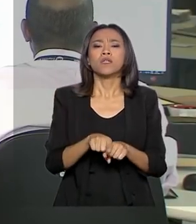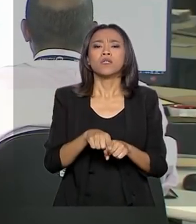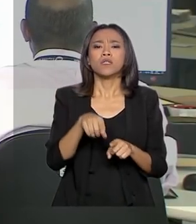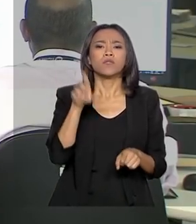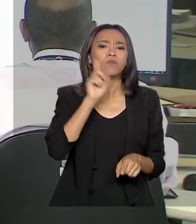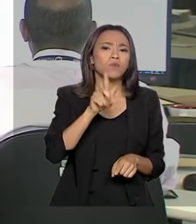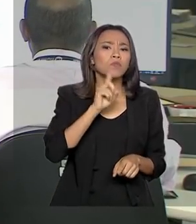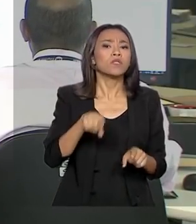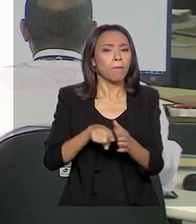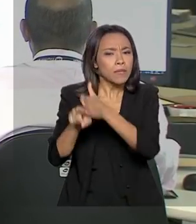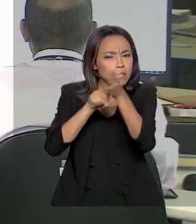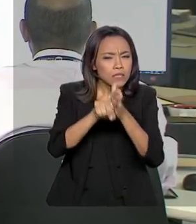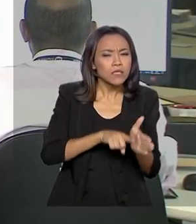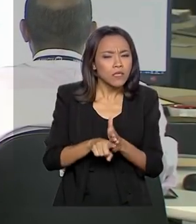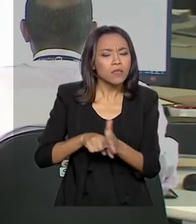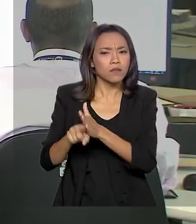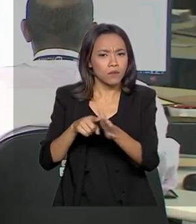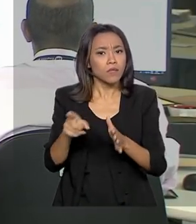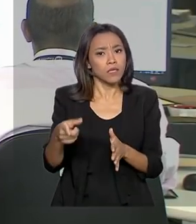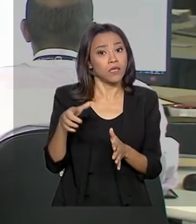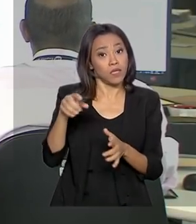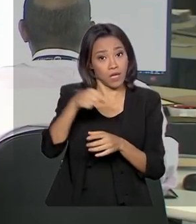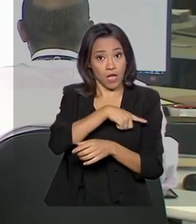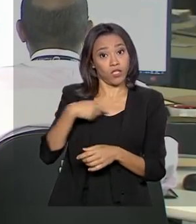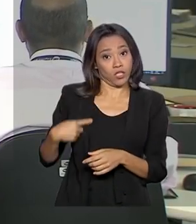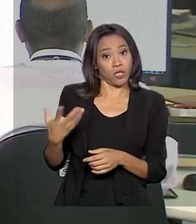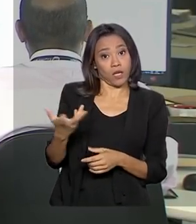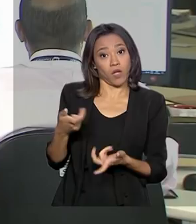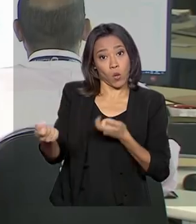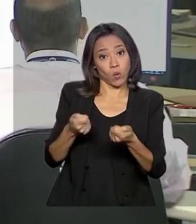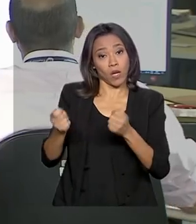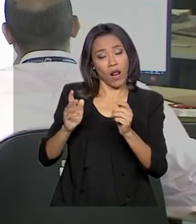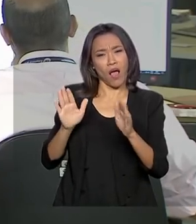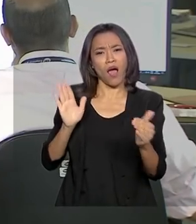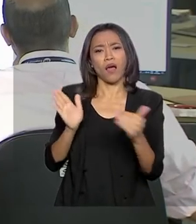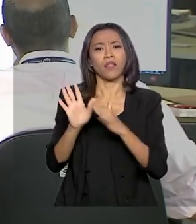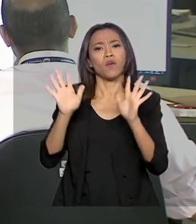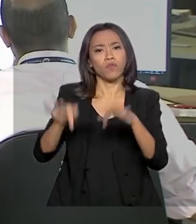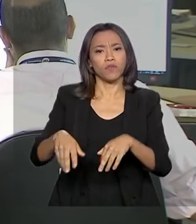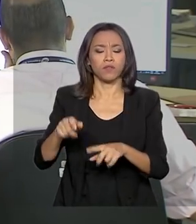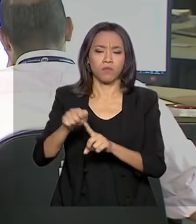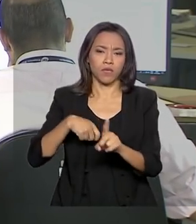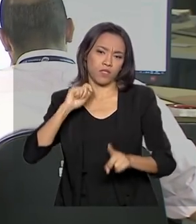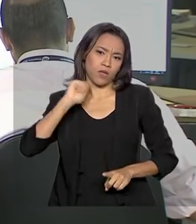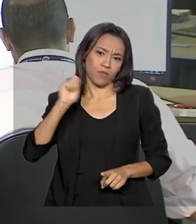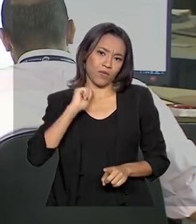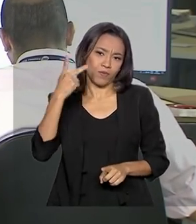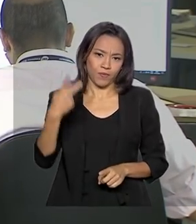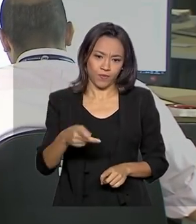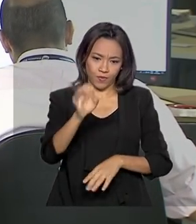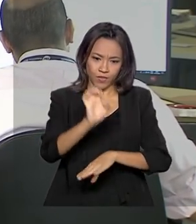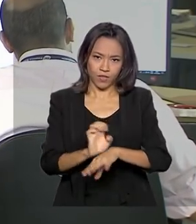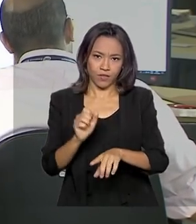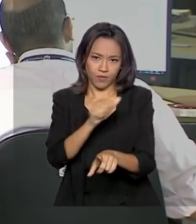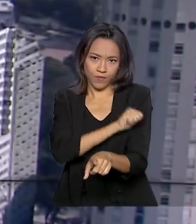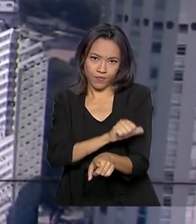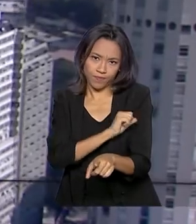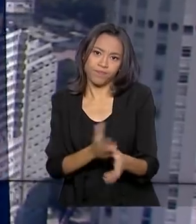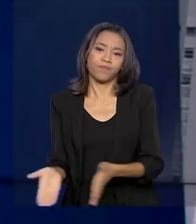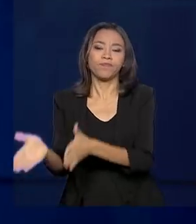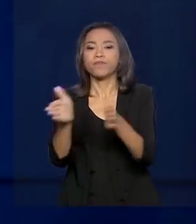China espera ter a epidemia sob controle no fim de abril. Do Rio de Janeiro, Alessandra Lago, para o governo Agora.